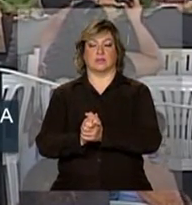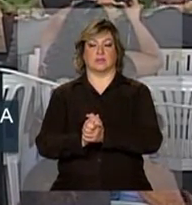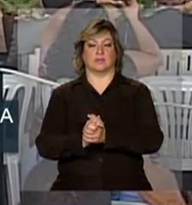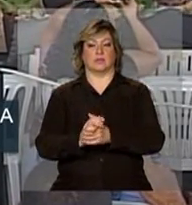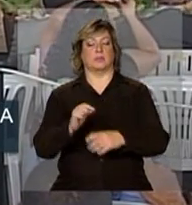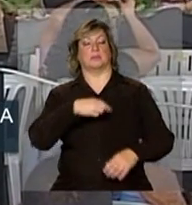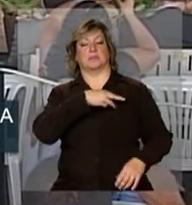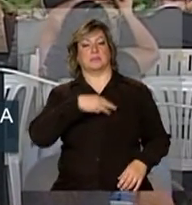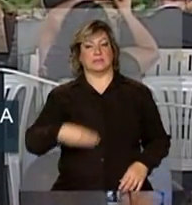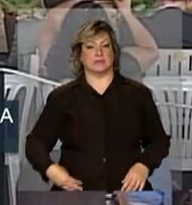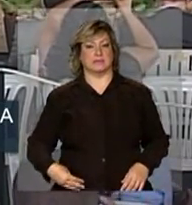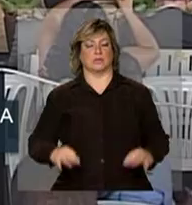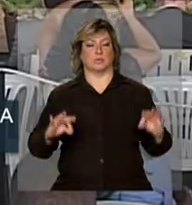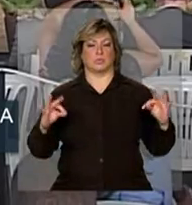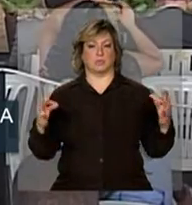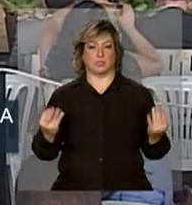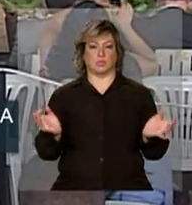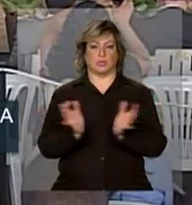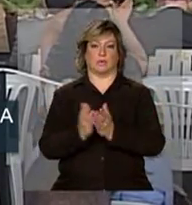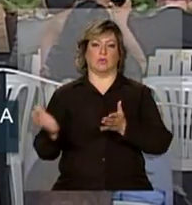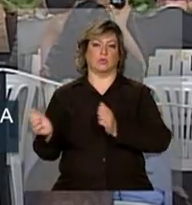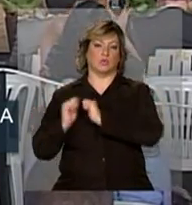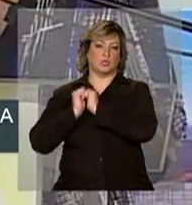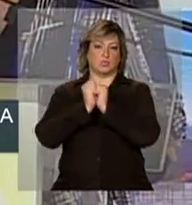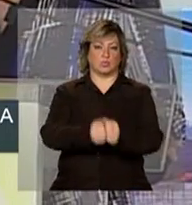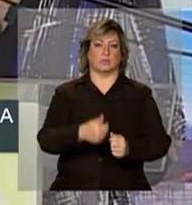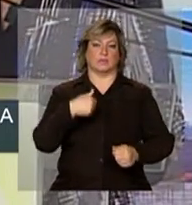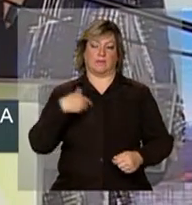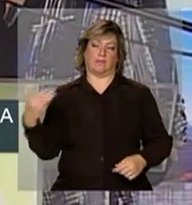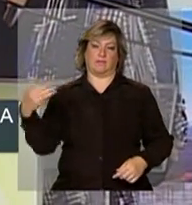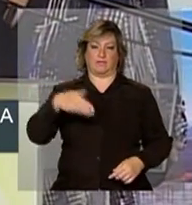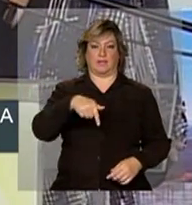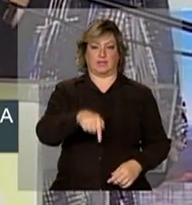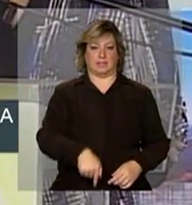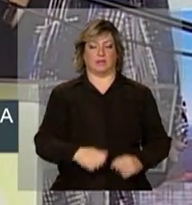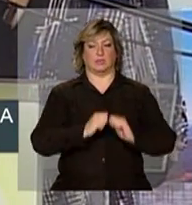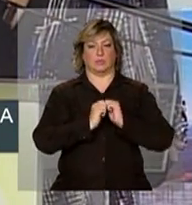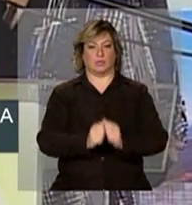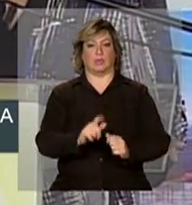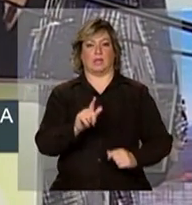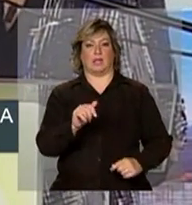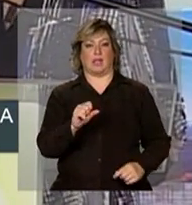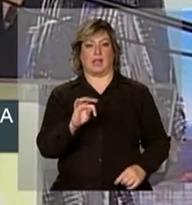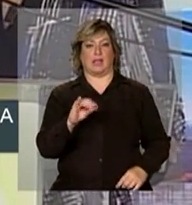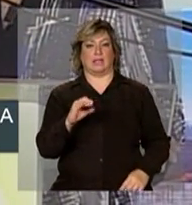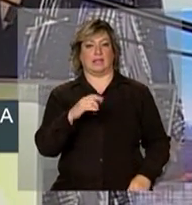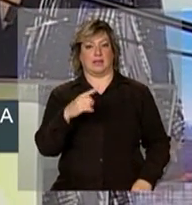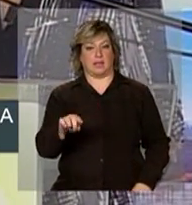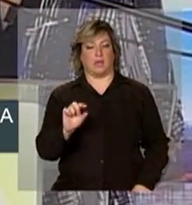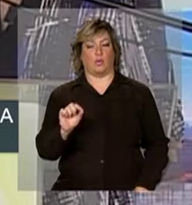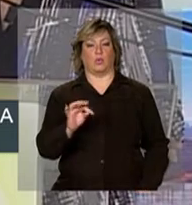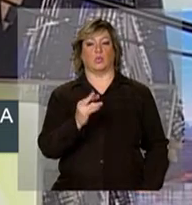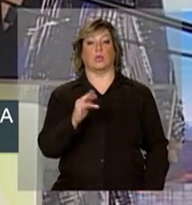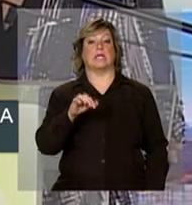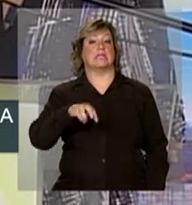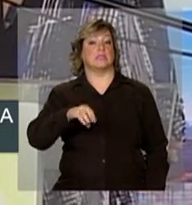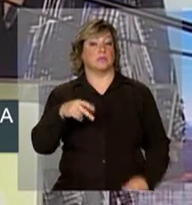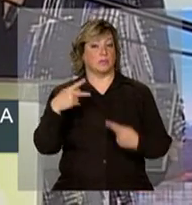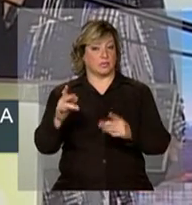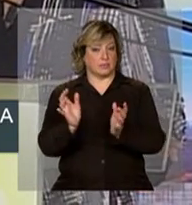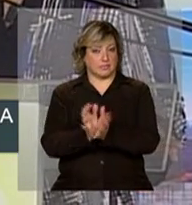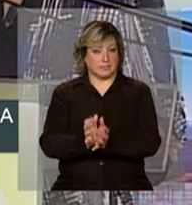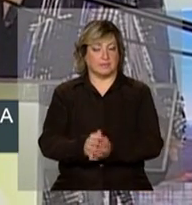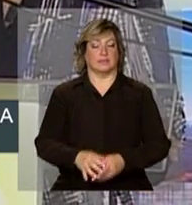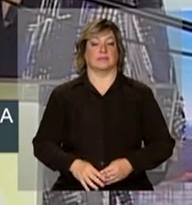estados que me acompanham nesta viagem. O ministro Gastão Dias Vieira do Turismo,